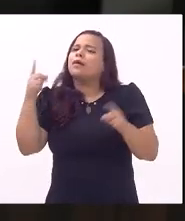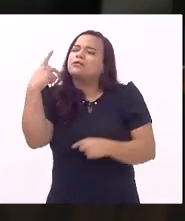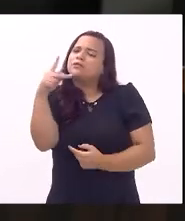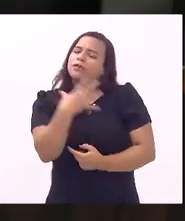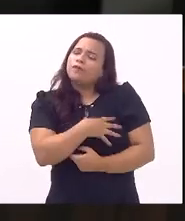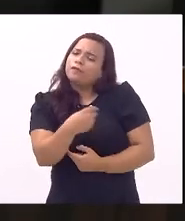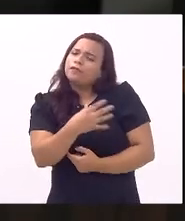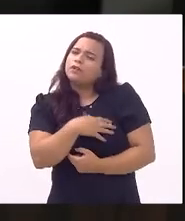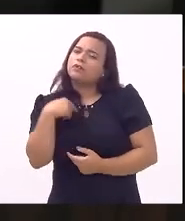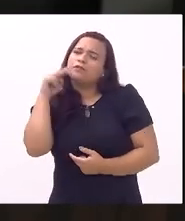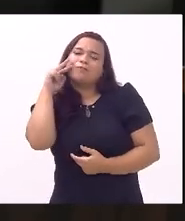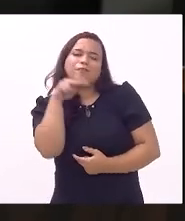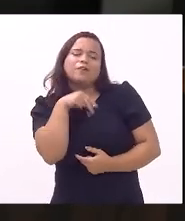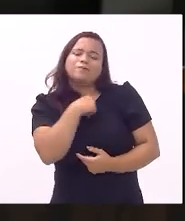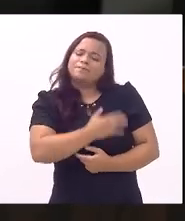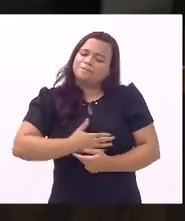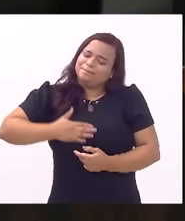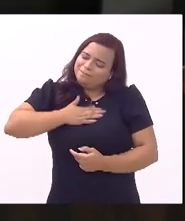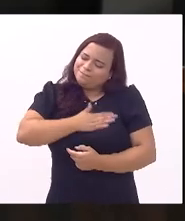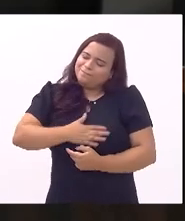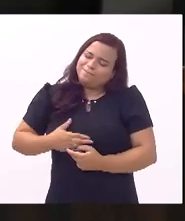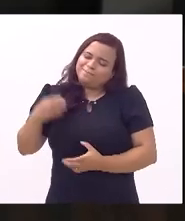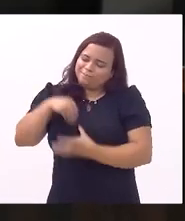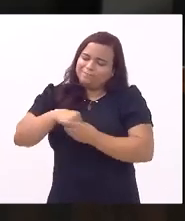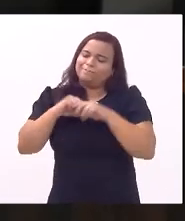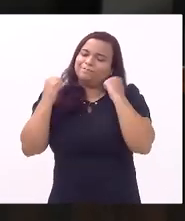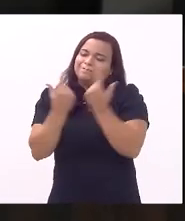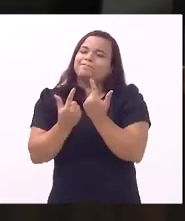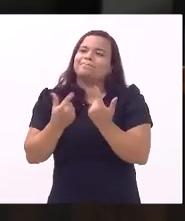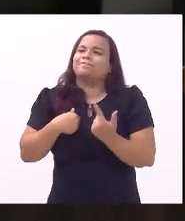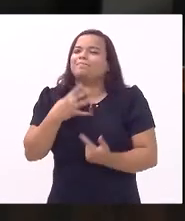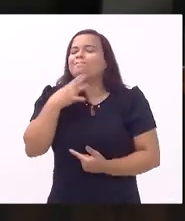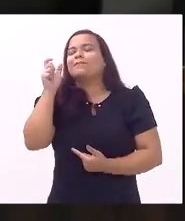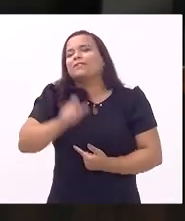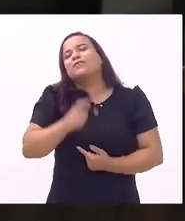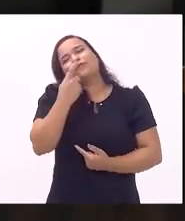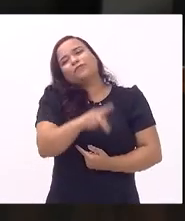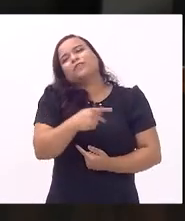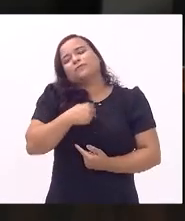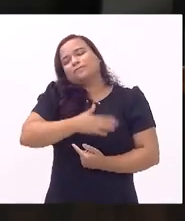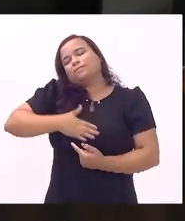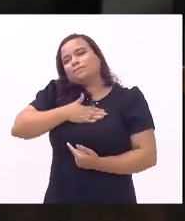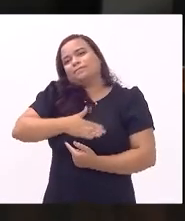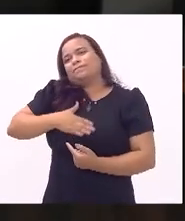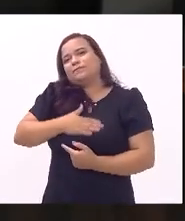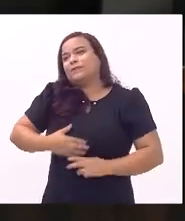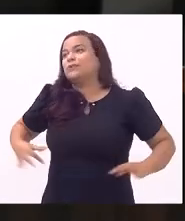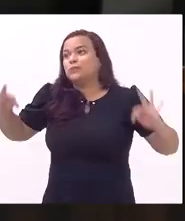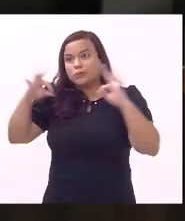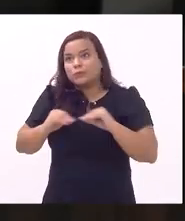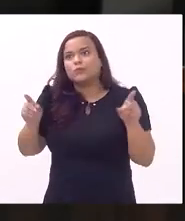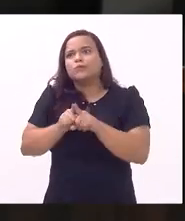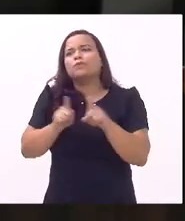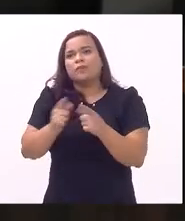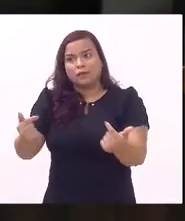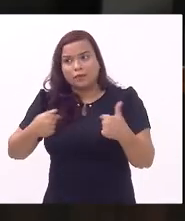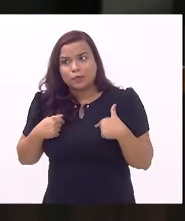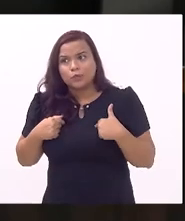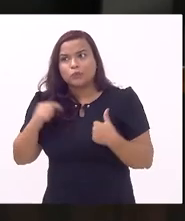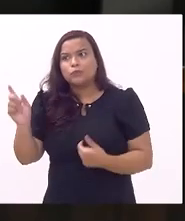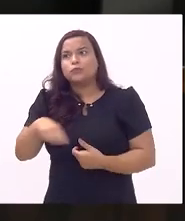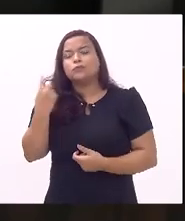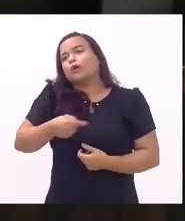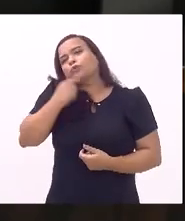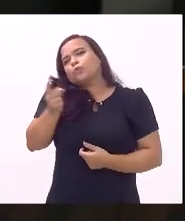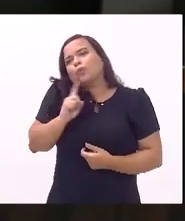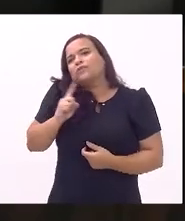surpresa que eu tive aqui nessa casa de conhecer todos nós inclusive eu a gente não consegue